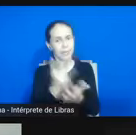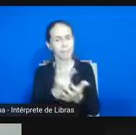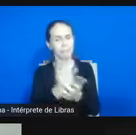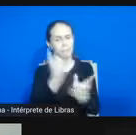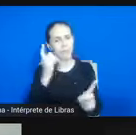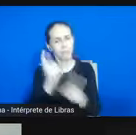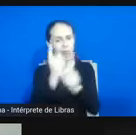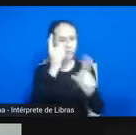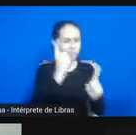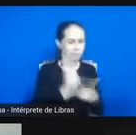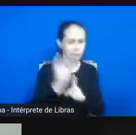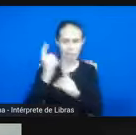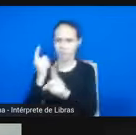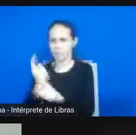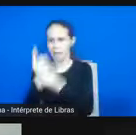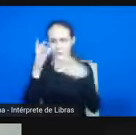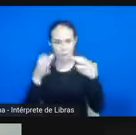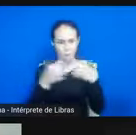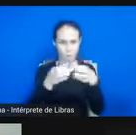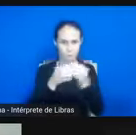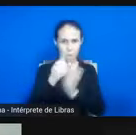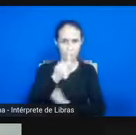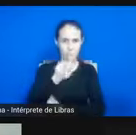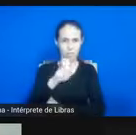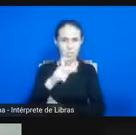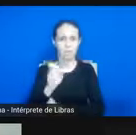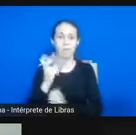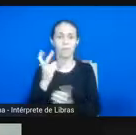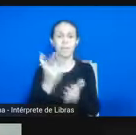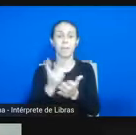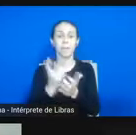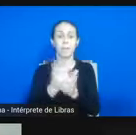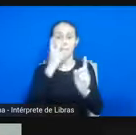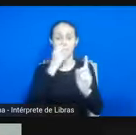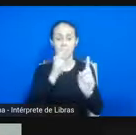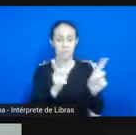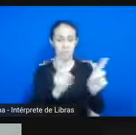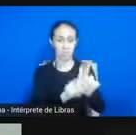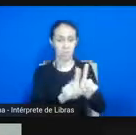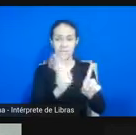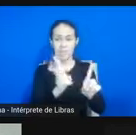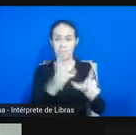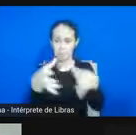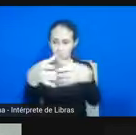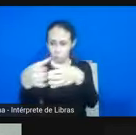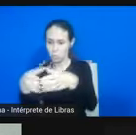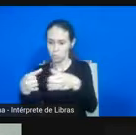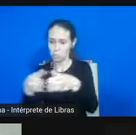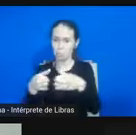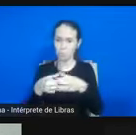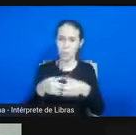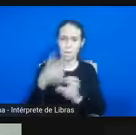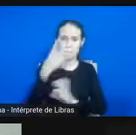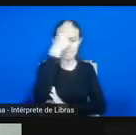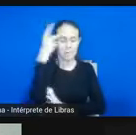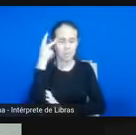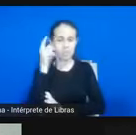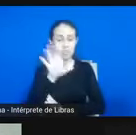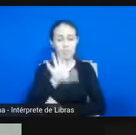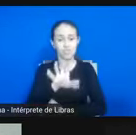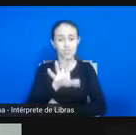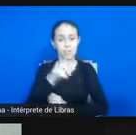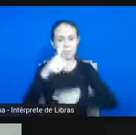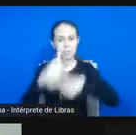as pessoas do GEPA era uma ampliação dessa coletividade e essa forma de trabalhar que tem que